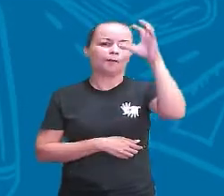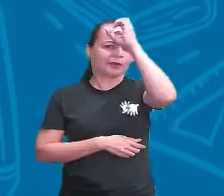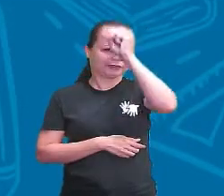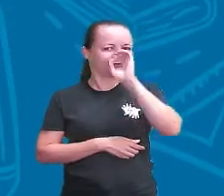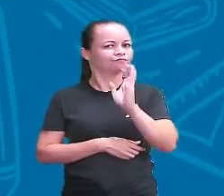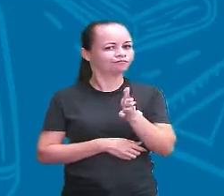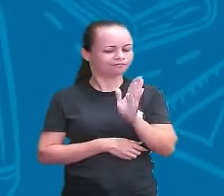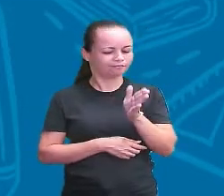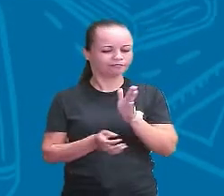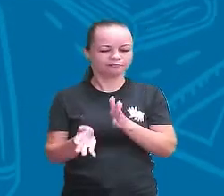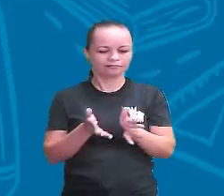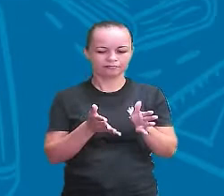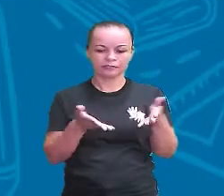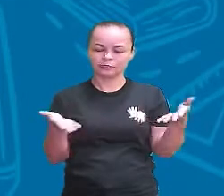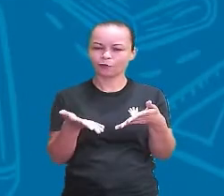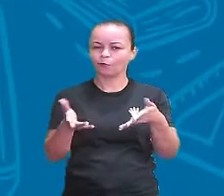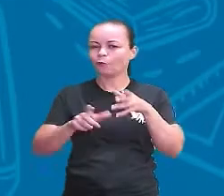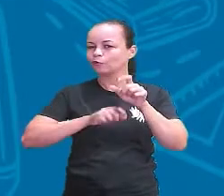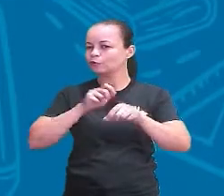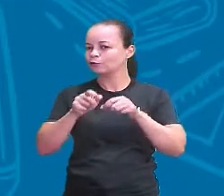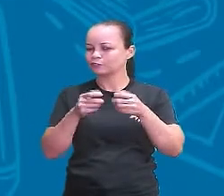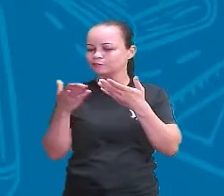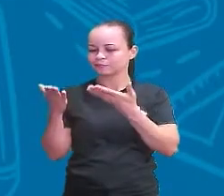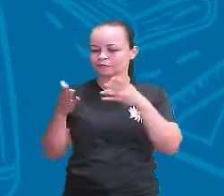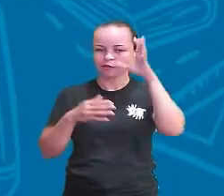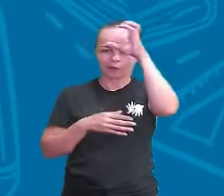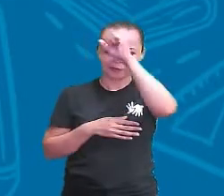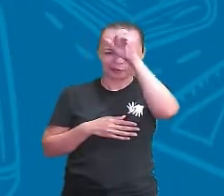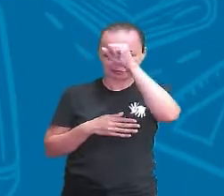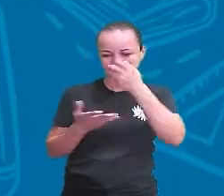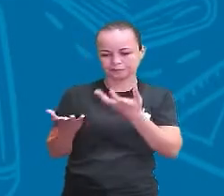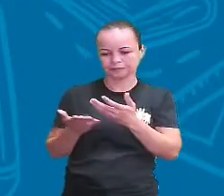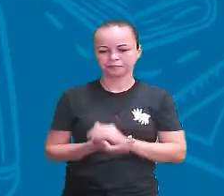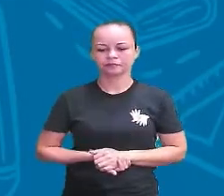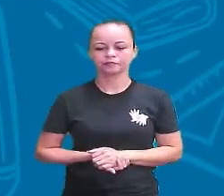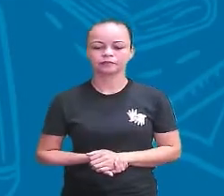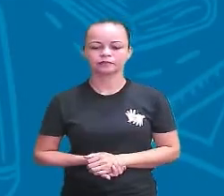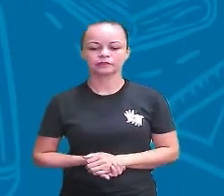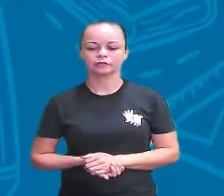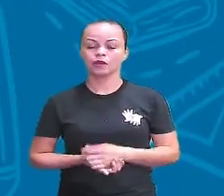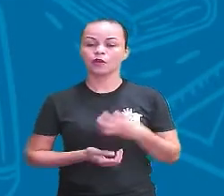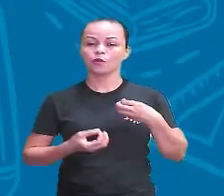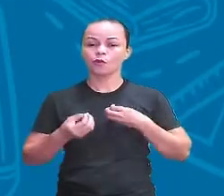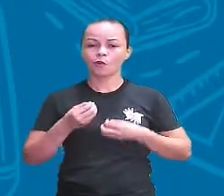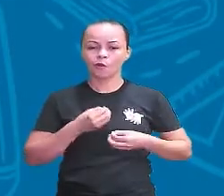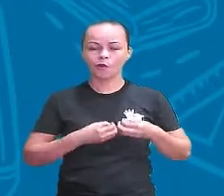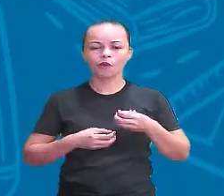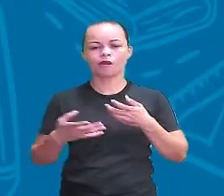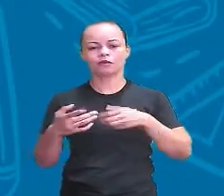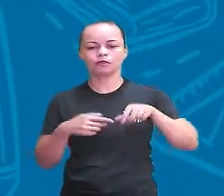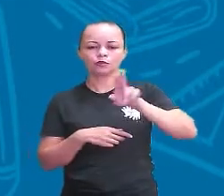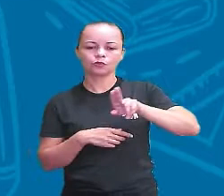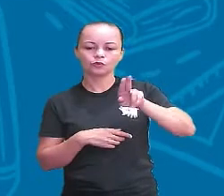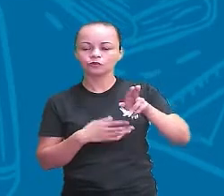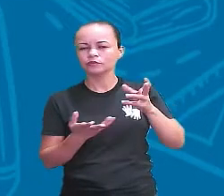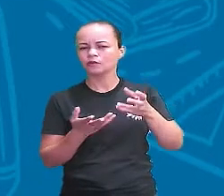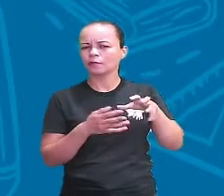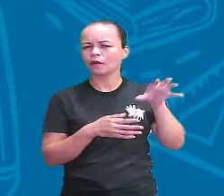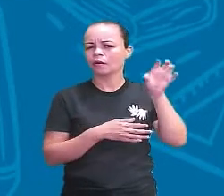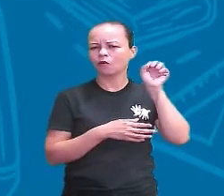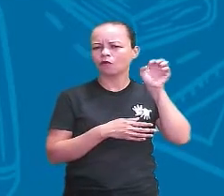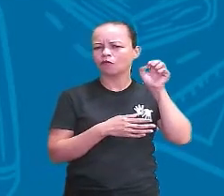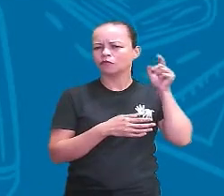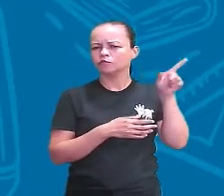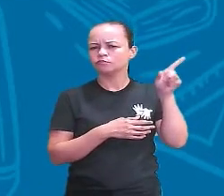Agora, vamos ver o a gente vai aprender hoje. Olha só, qual é o órgão que a gente utiliza para ouvir? Qual é o